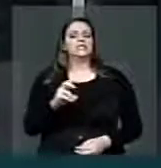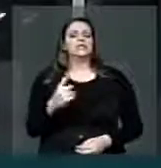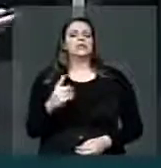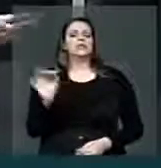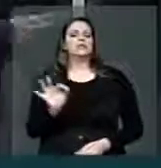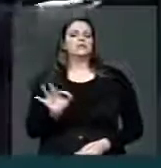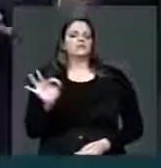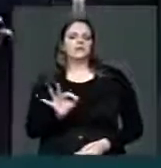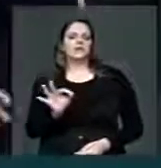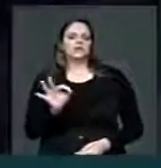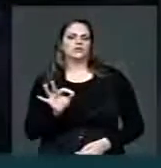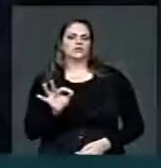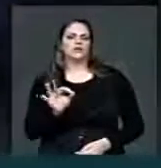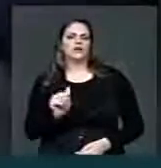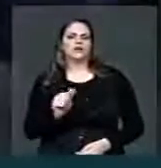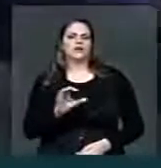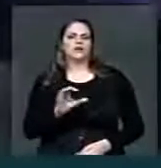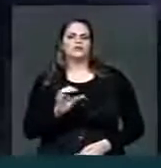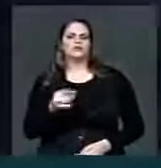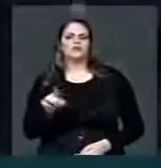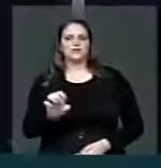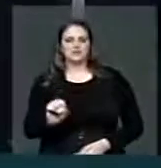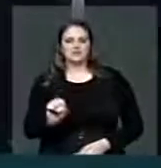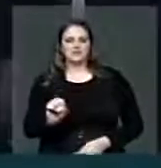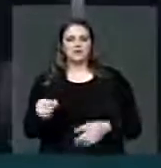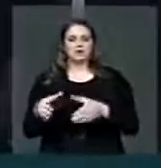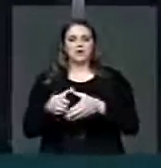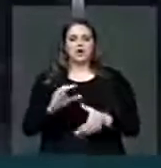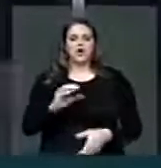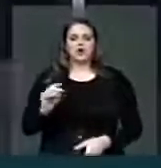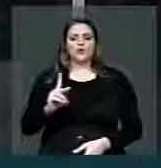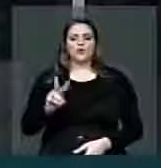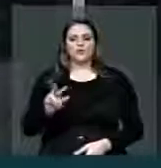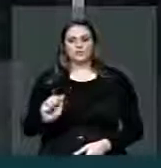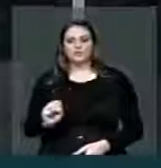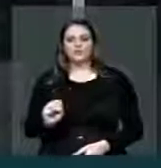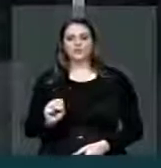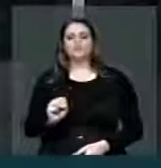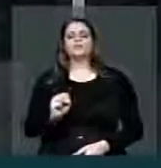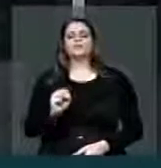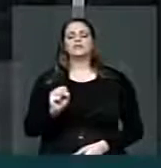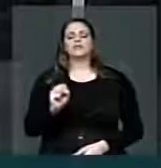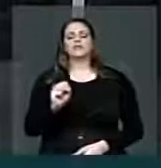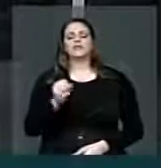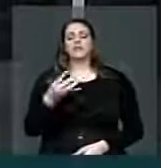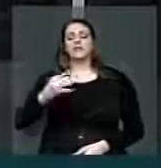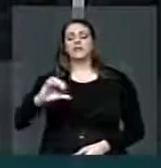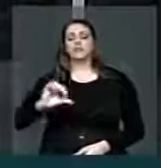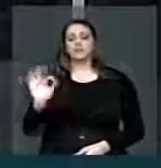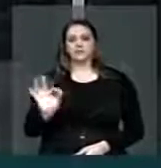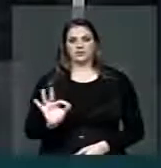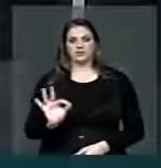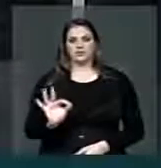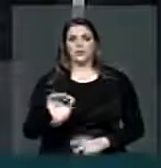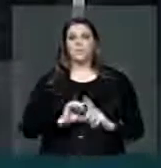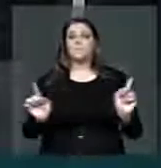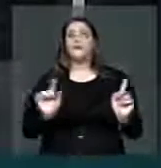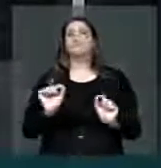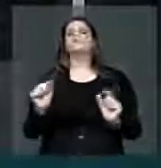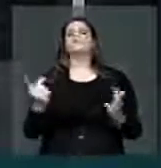% das ações e a cooperativa com 49%. O que que ocorreu?